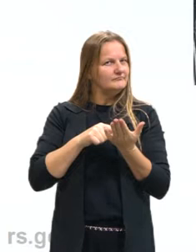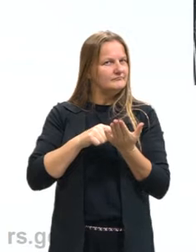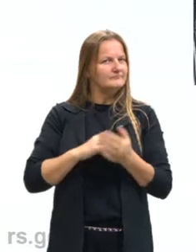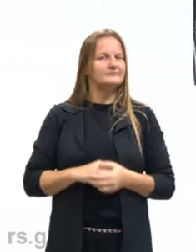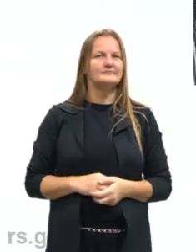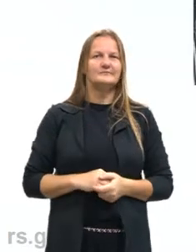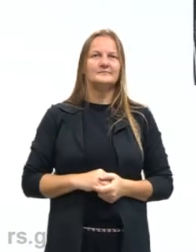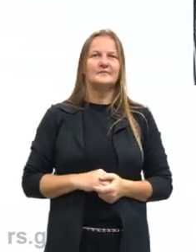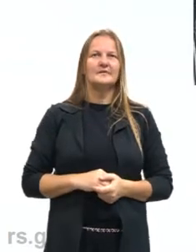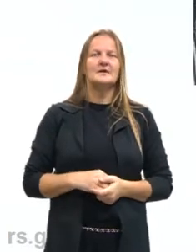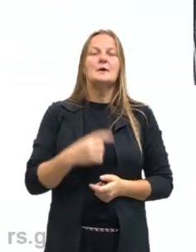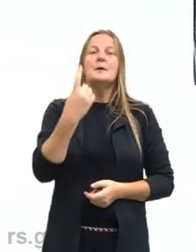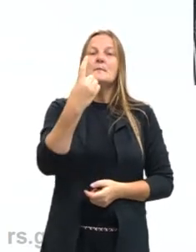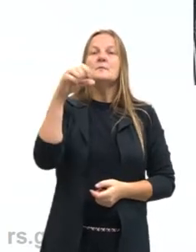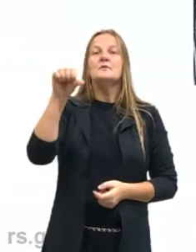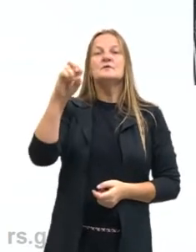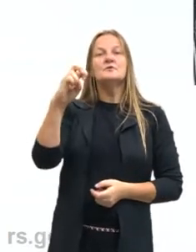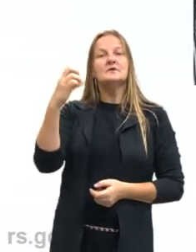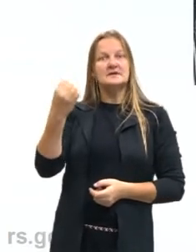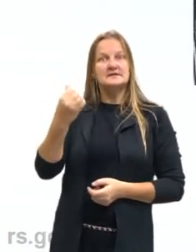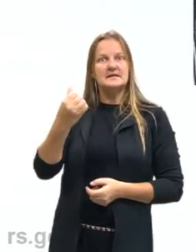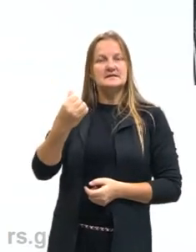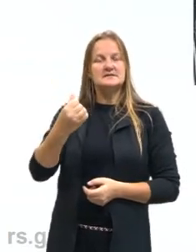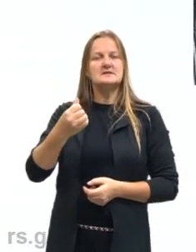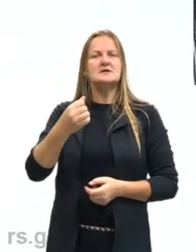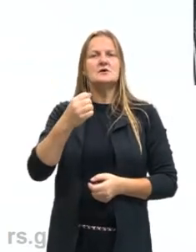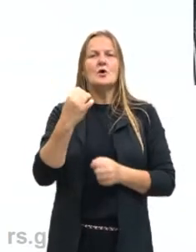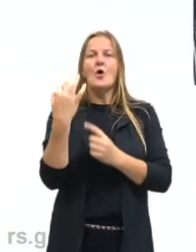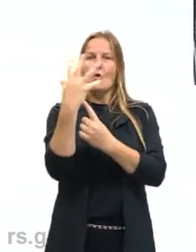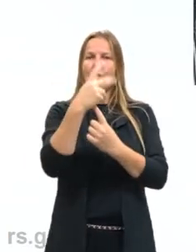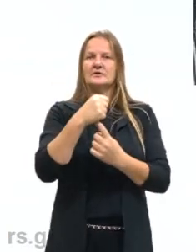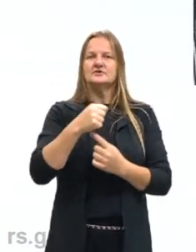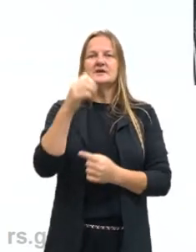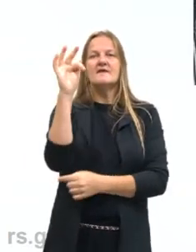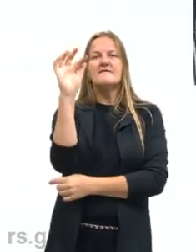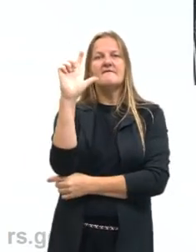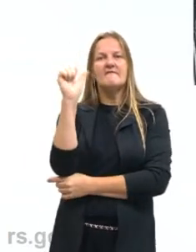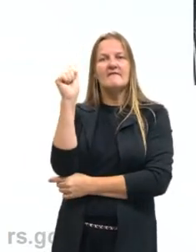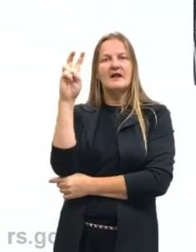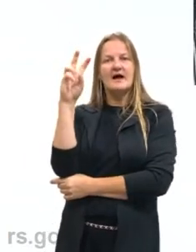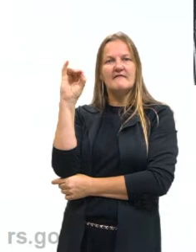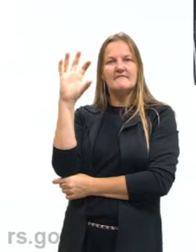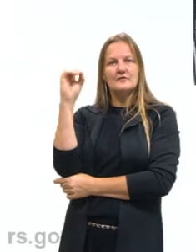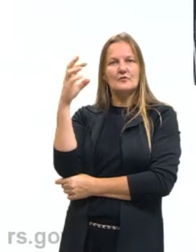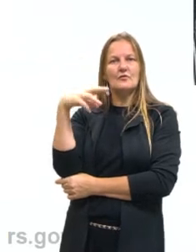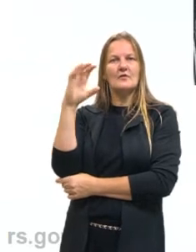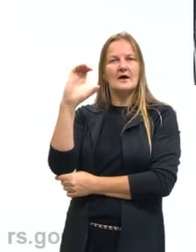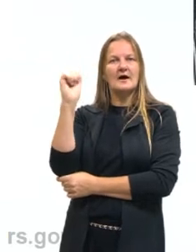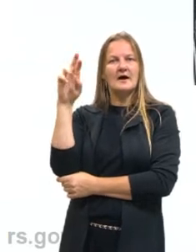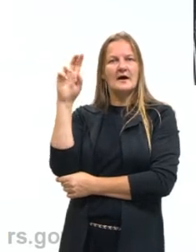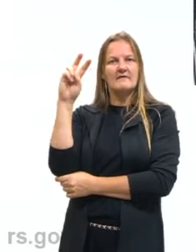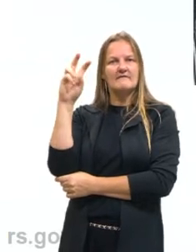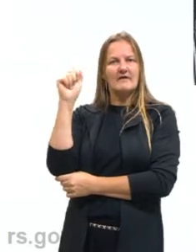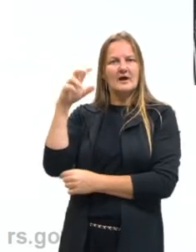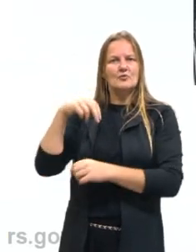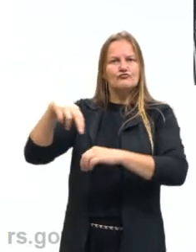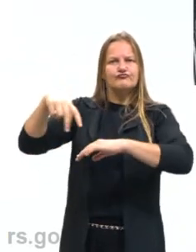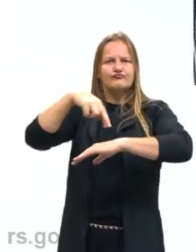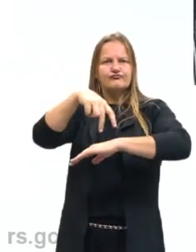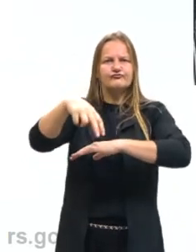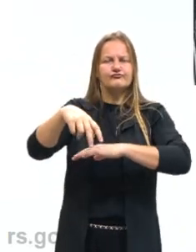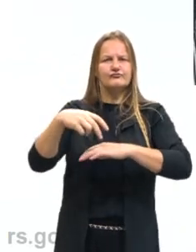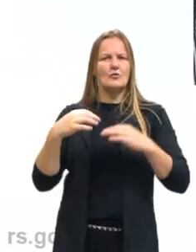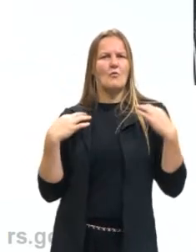Em 1956, o artista Flávio de Resende Carvalho desfilou pela Avenida Paulista com o